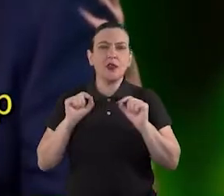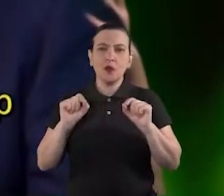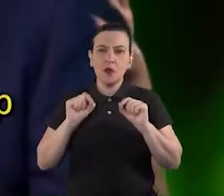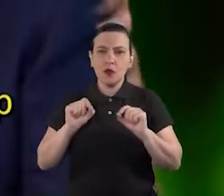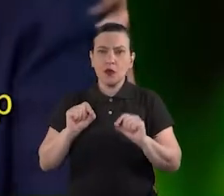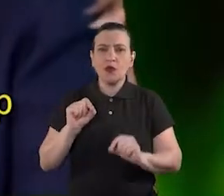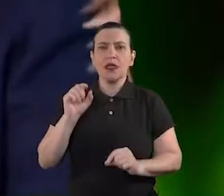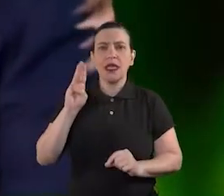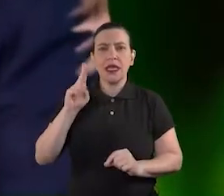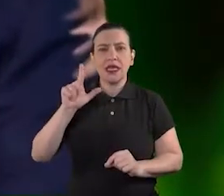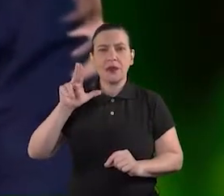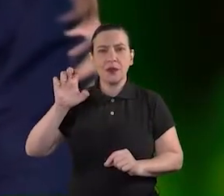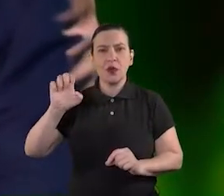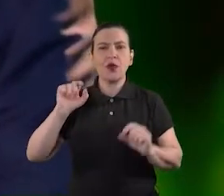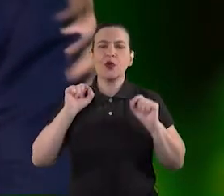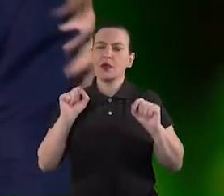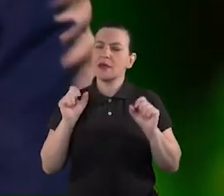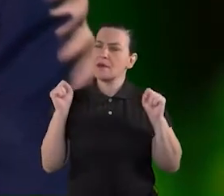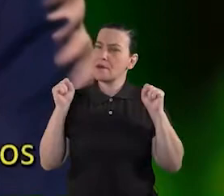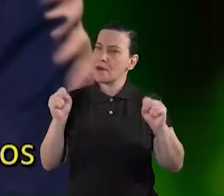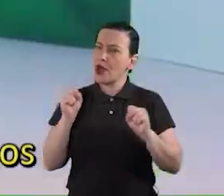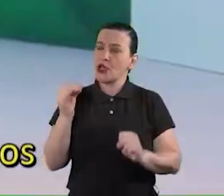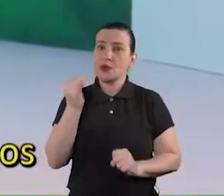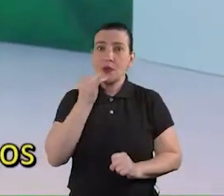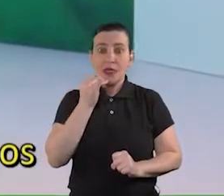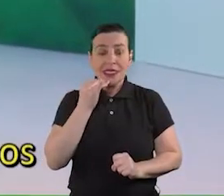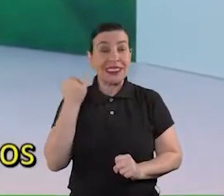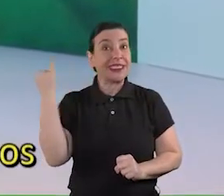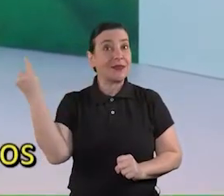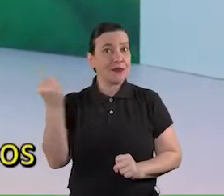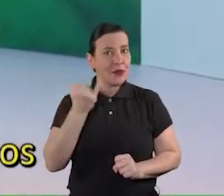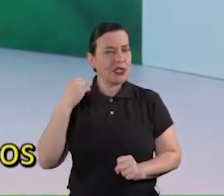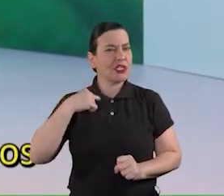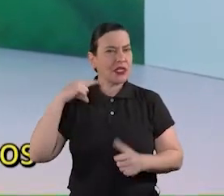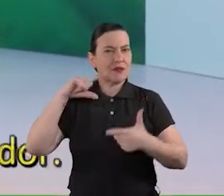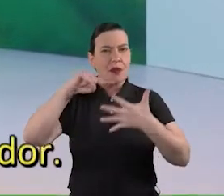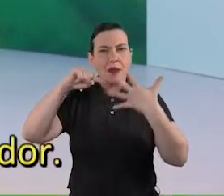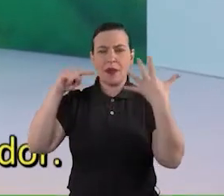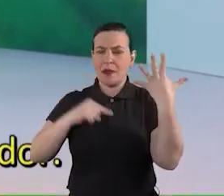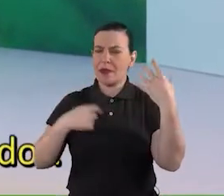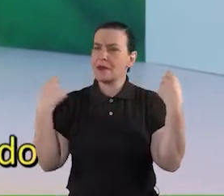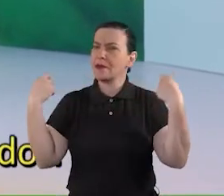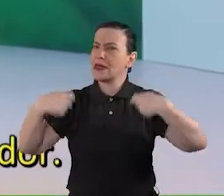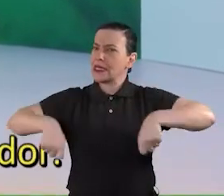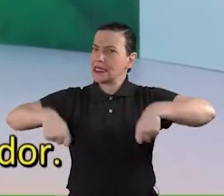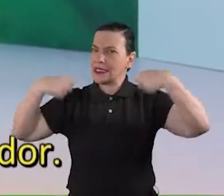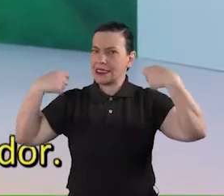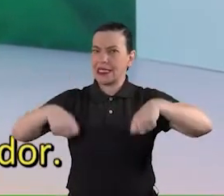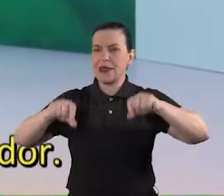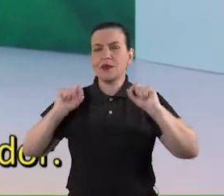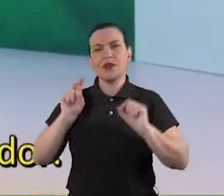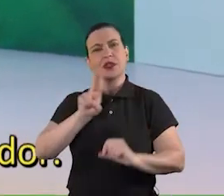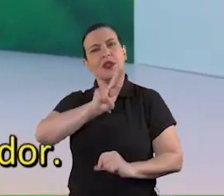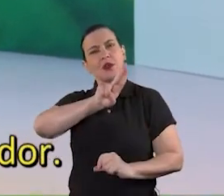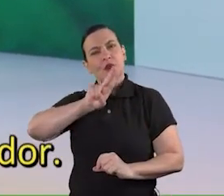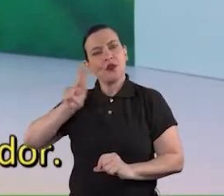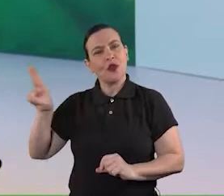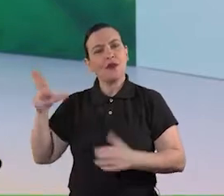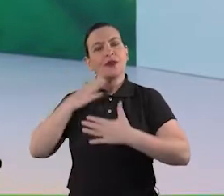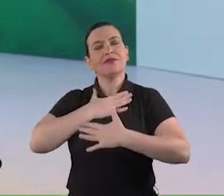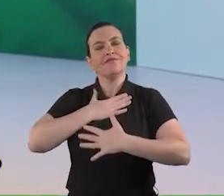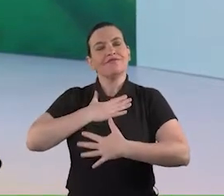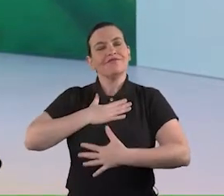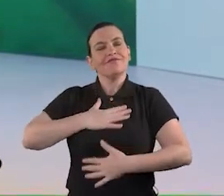ao seu regime de bem-estar pode ser muito significativo há muitas razões pelas quais precisamos do que eu chamaria de alívio